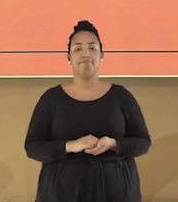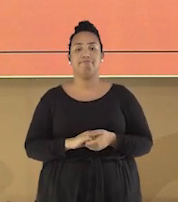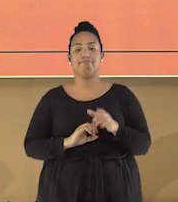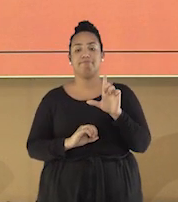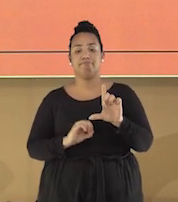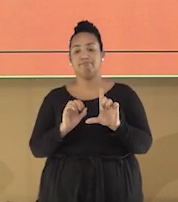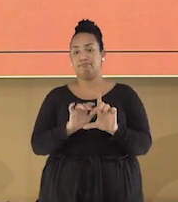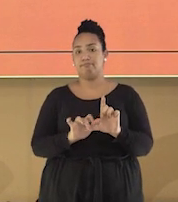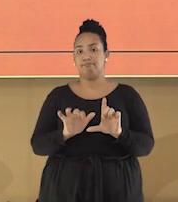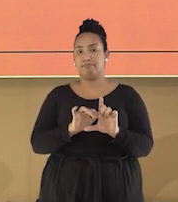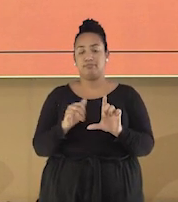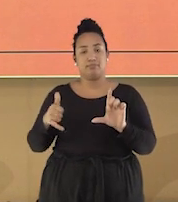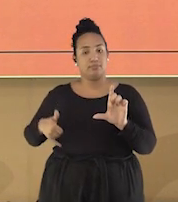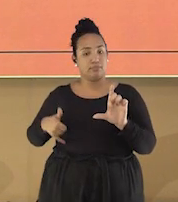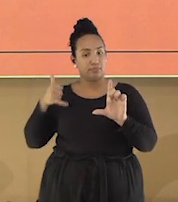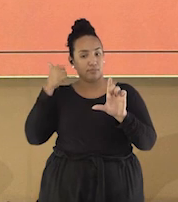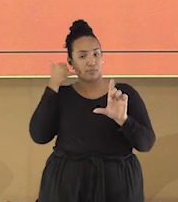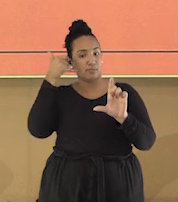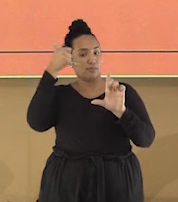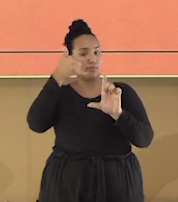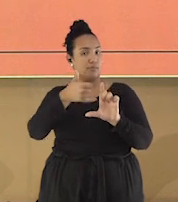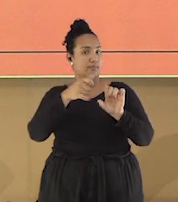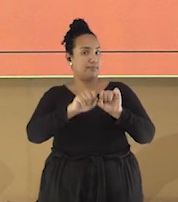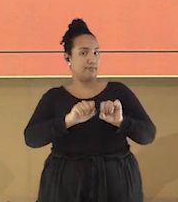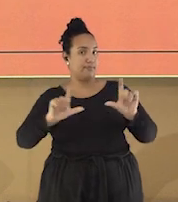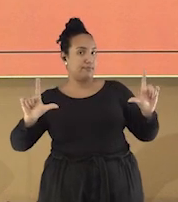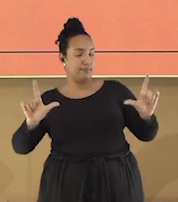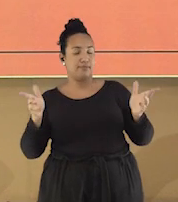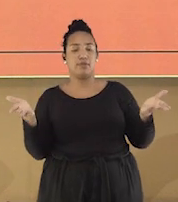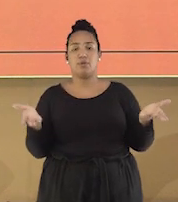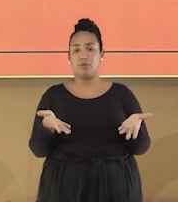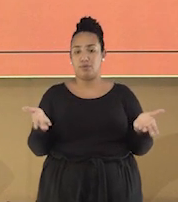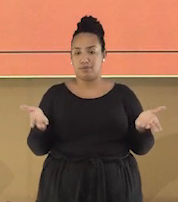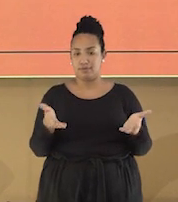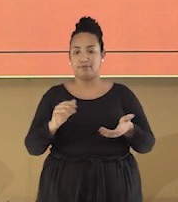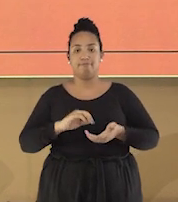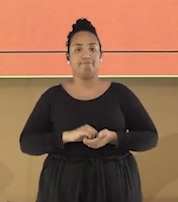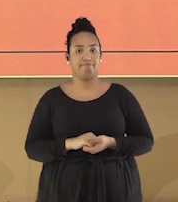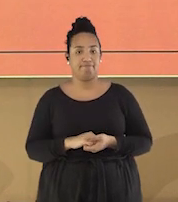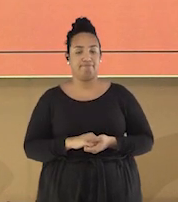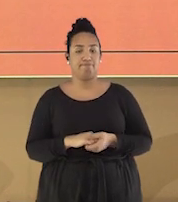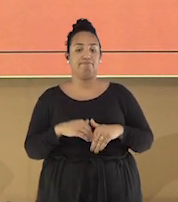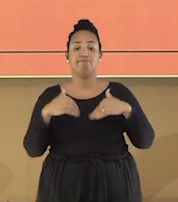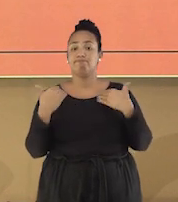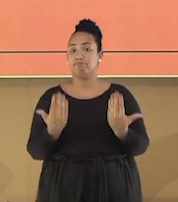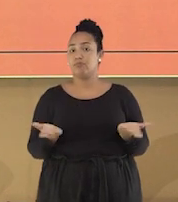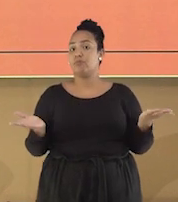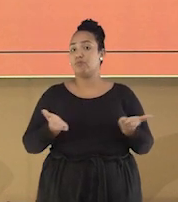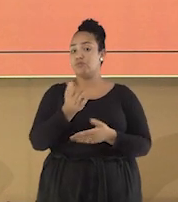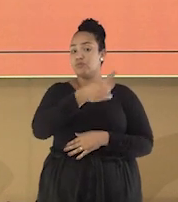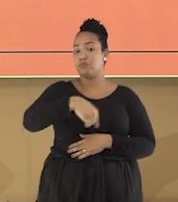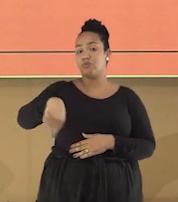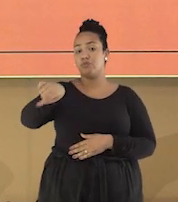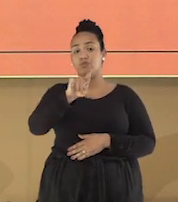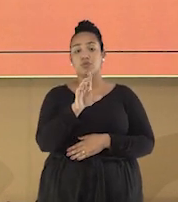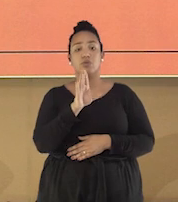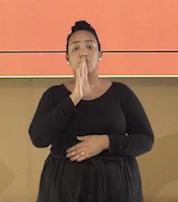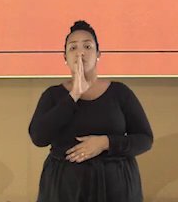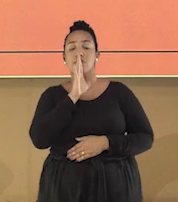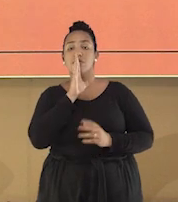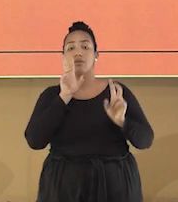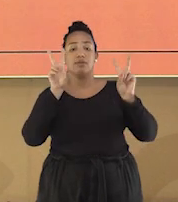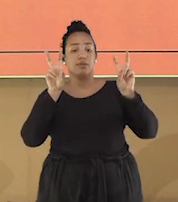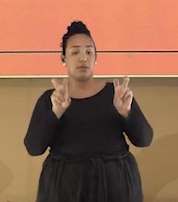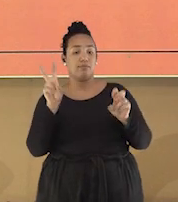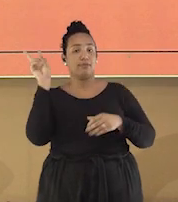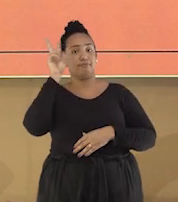apontar a câmera do seu celular para o QR Code que está aparecendo aqui na tela. Bom, hoje conhecemos um pouco mais sobre